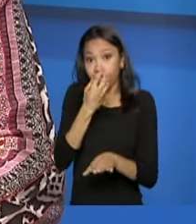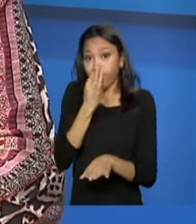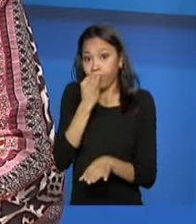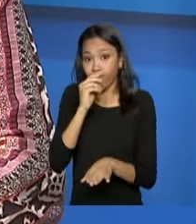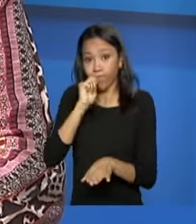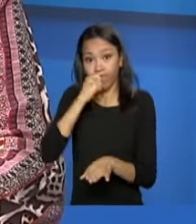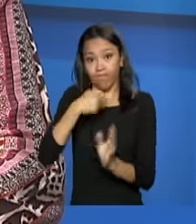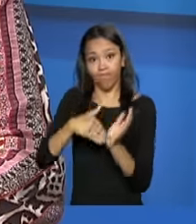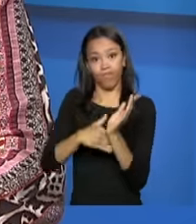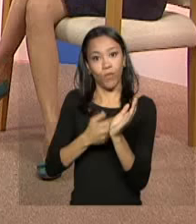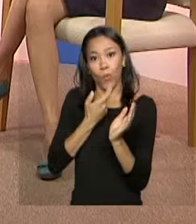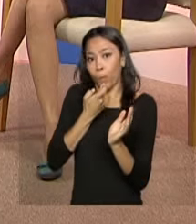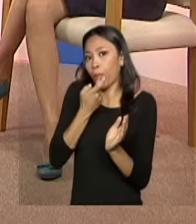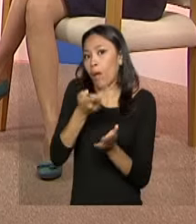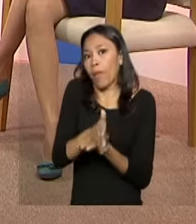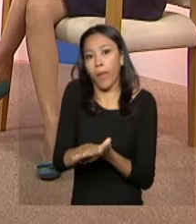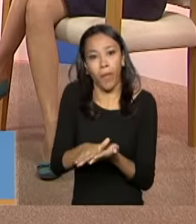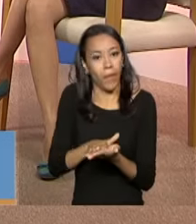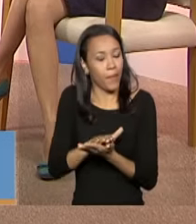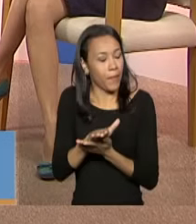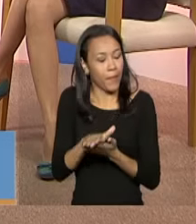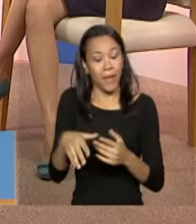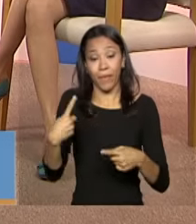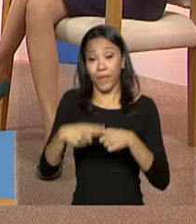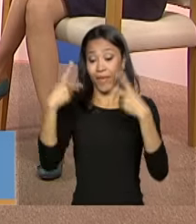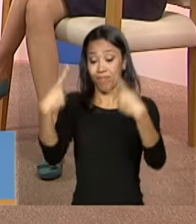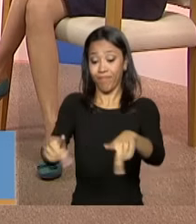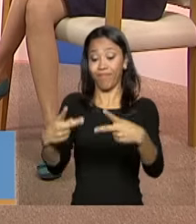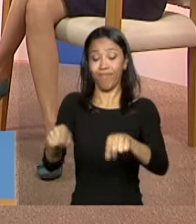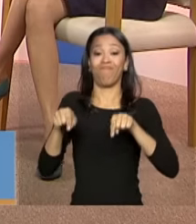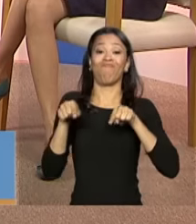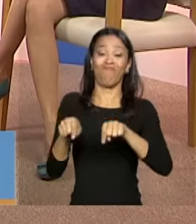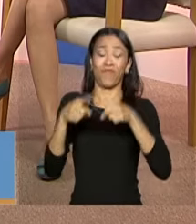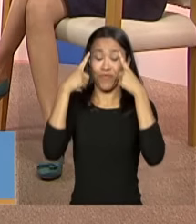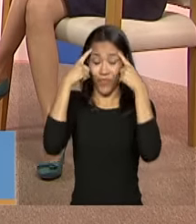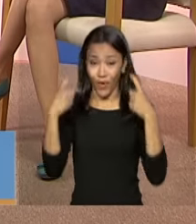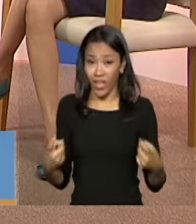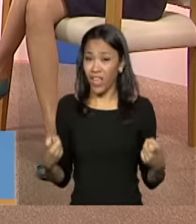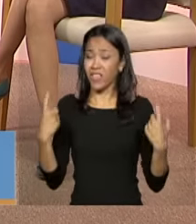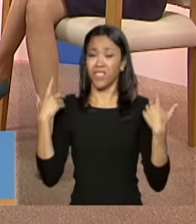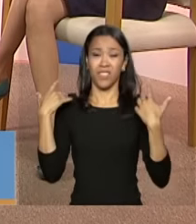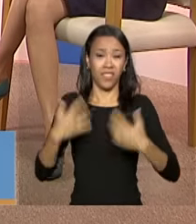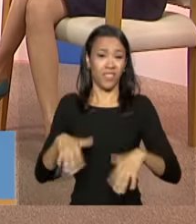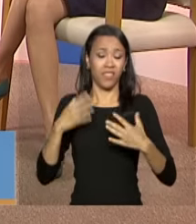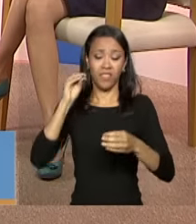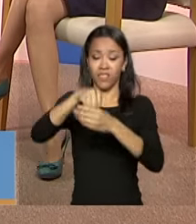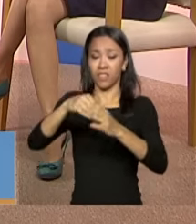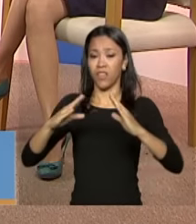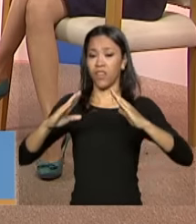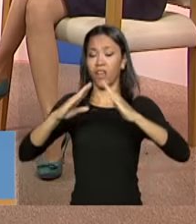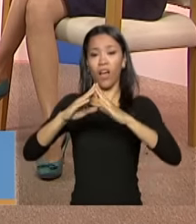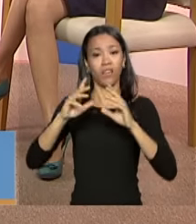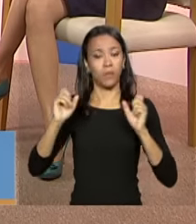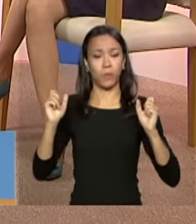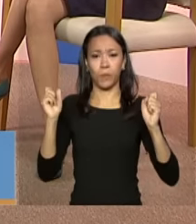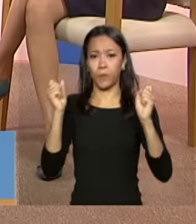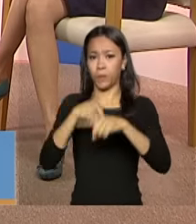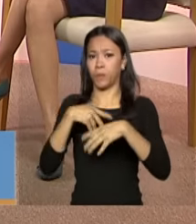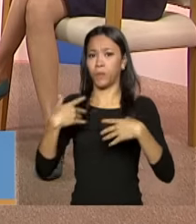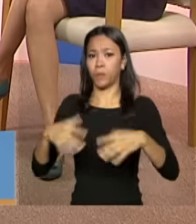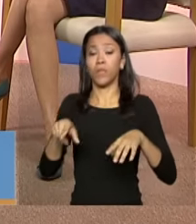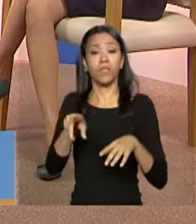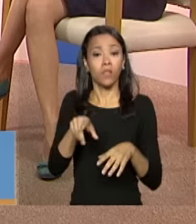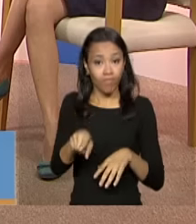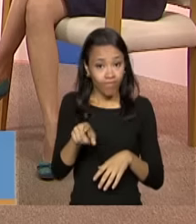oferta, porque advém de relações de muita violência, de violência doméstica, fundamentalmente, não só, mas principalmente.